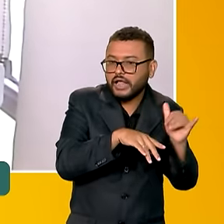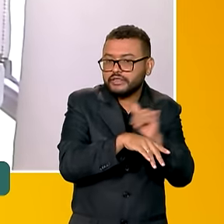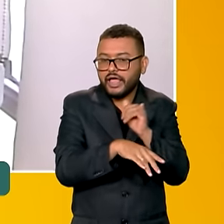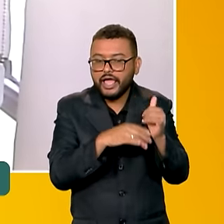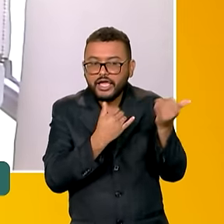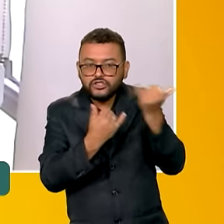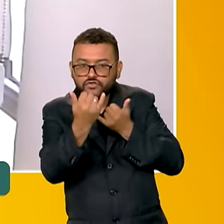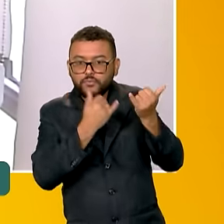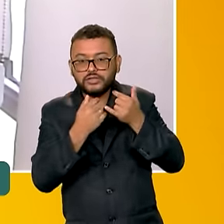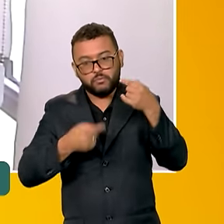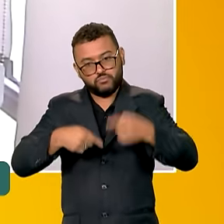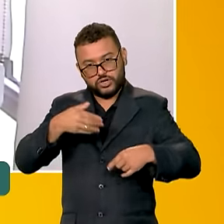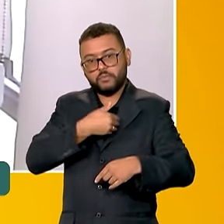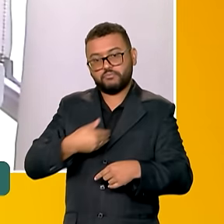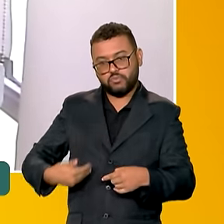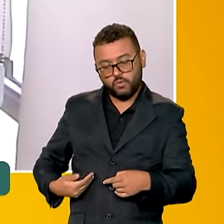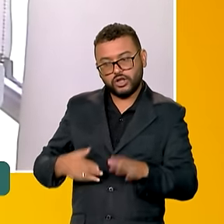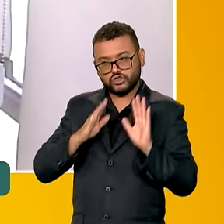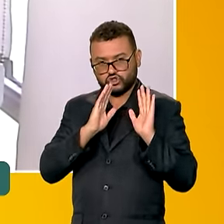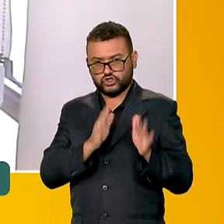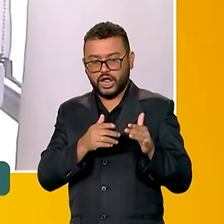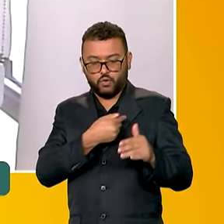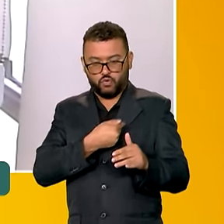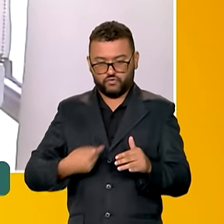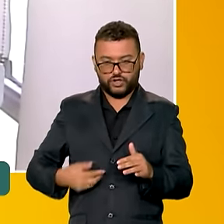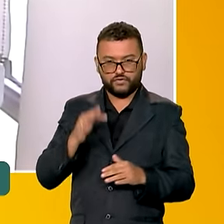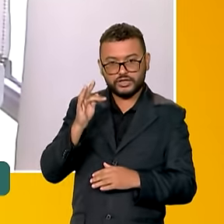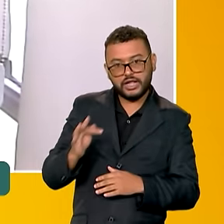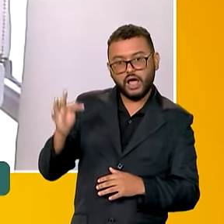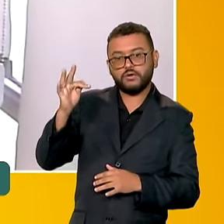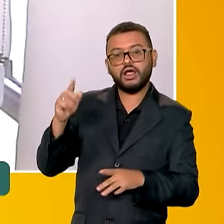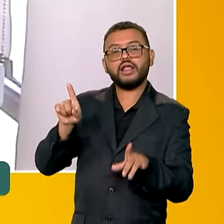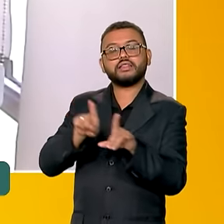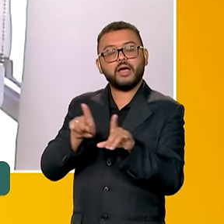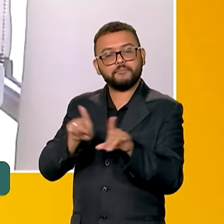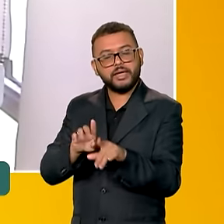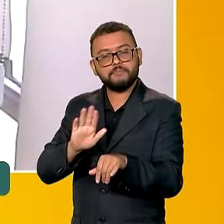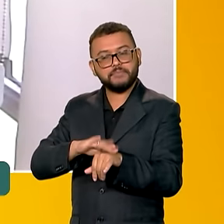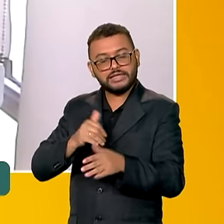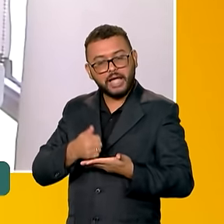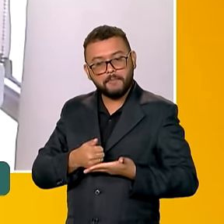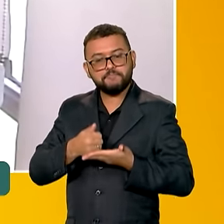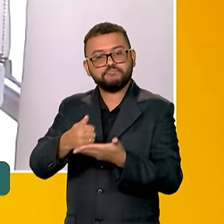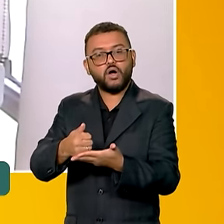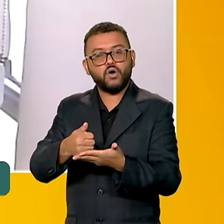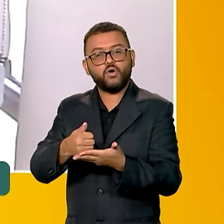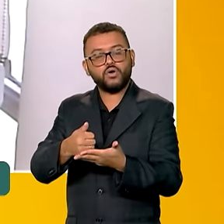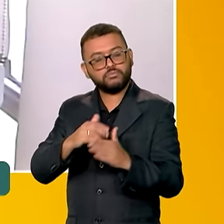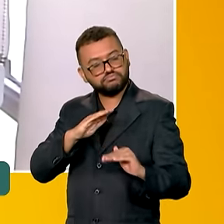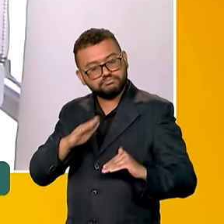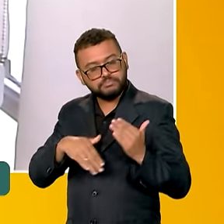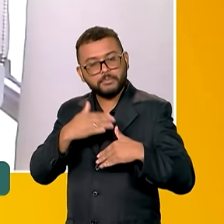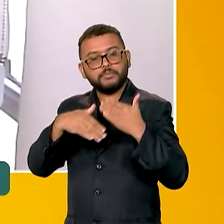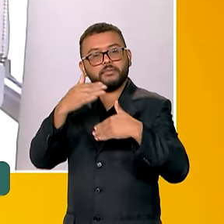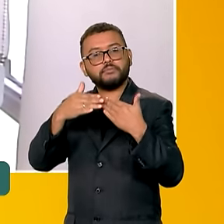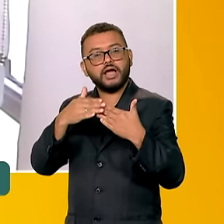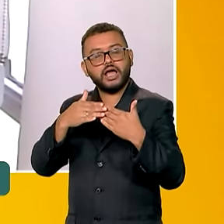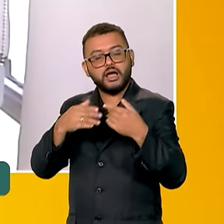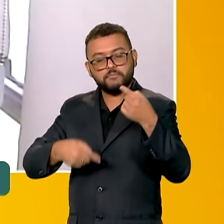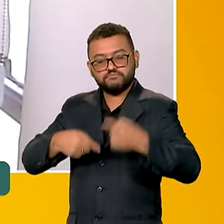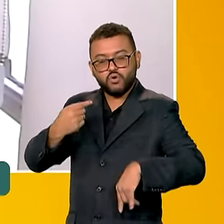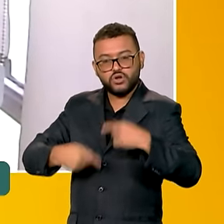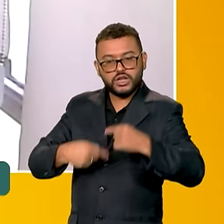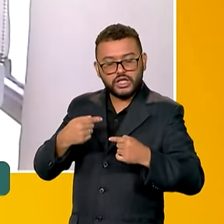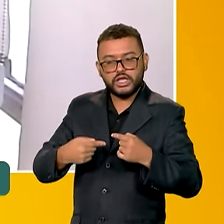para as políticas públicas geridas pelo governo federal, mas também apoia o desenvolvimento de políticas e